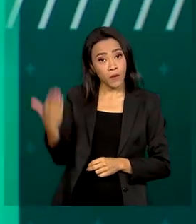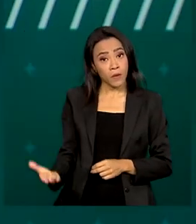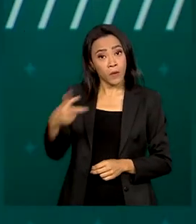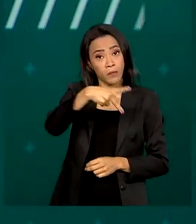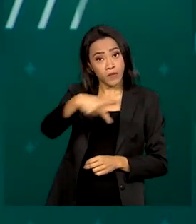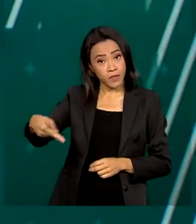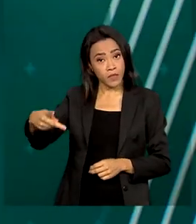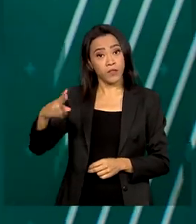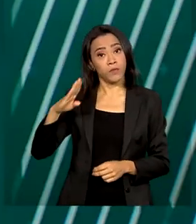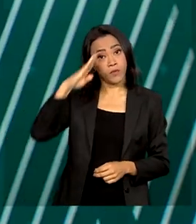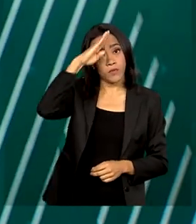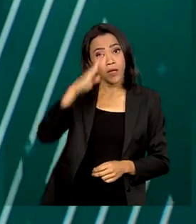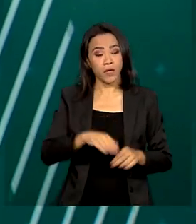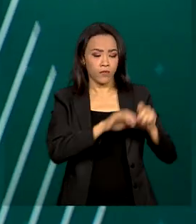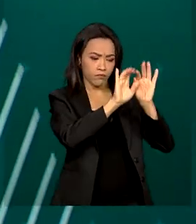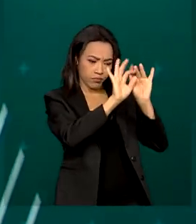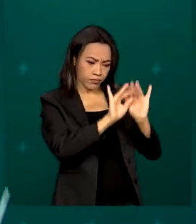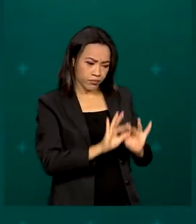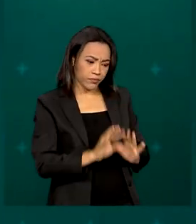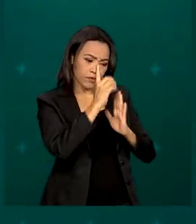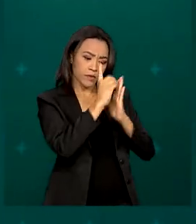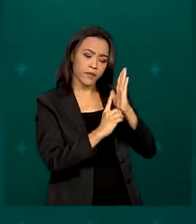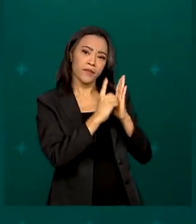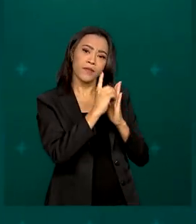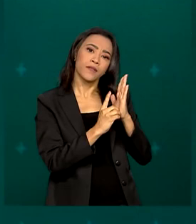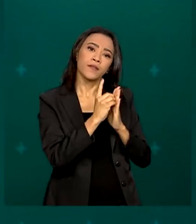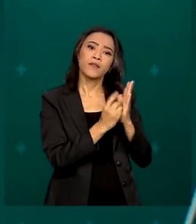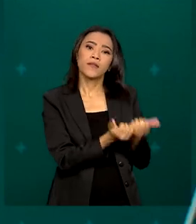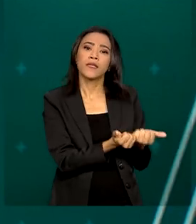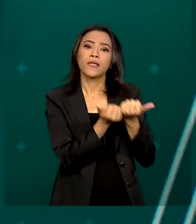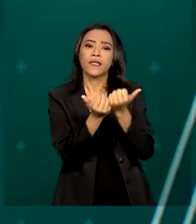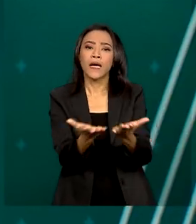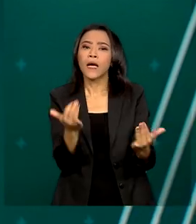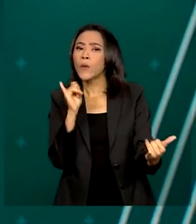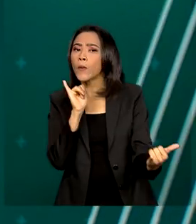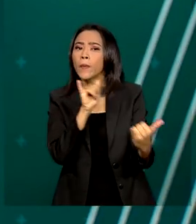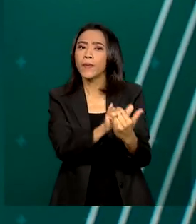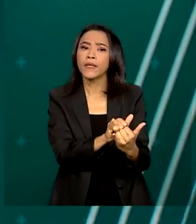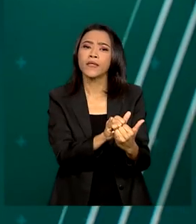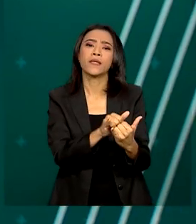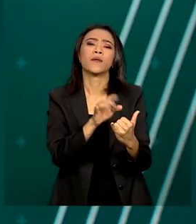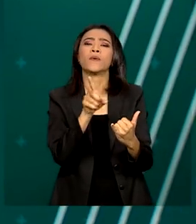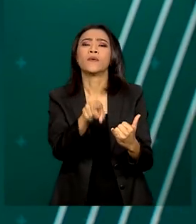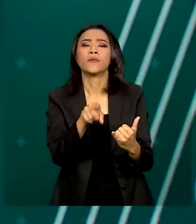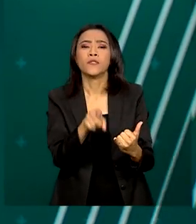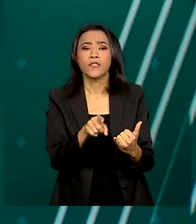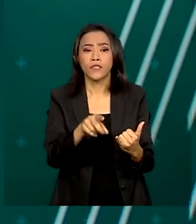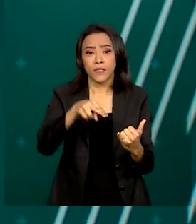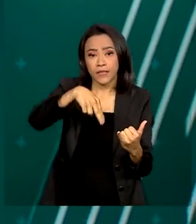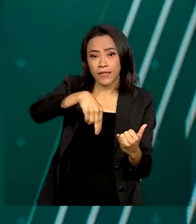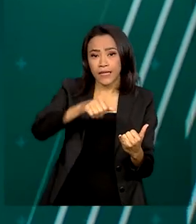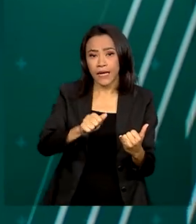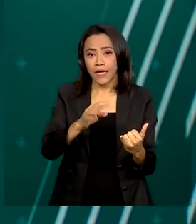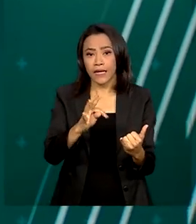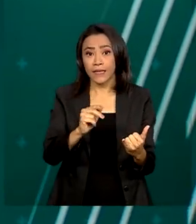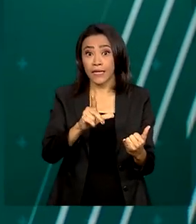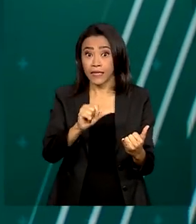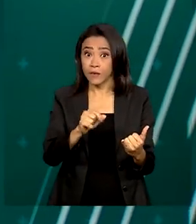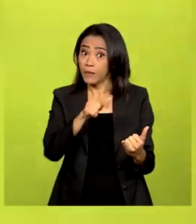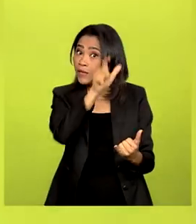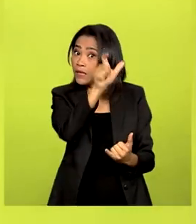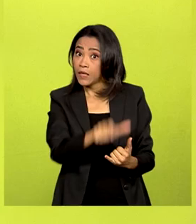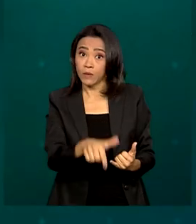editou o decreto que concede o indulto natalino. O perdão de pena é para quem não oferece mais perigo à sociedade.